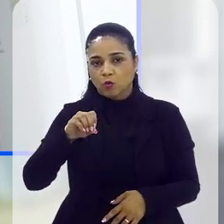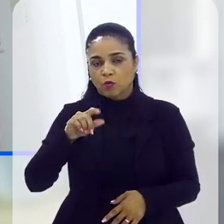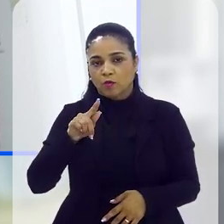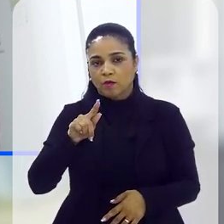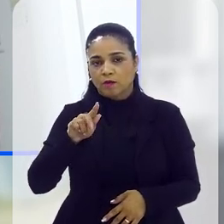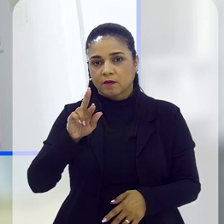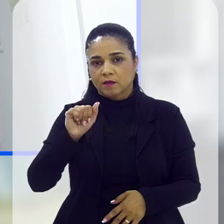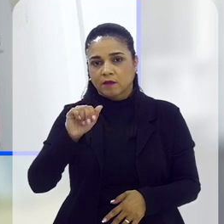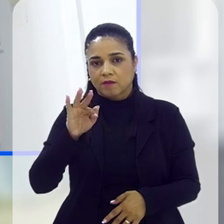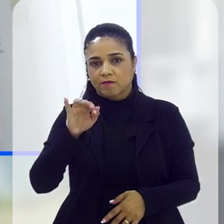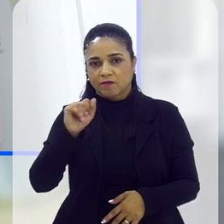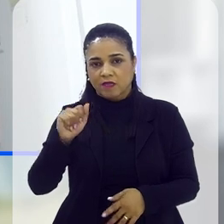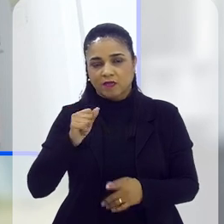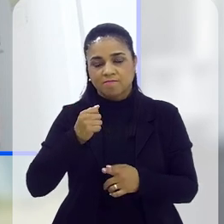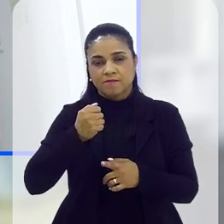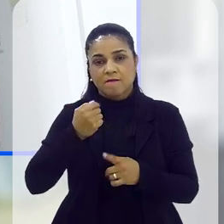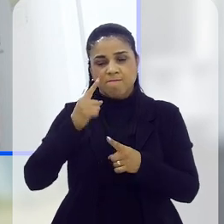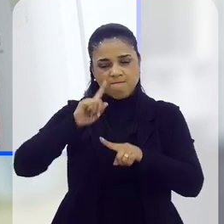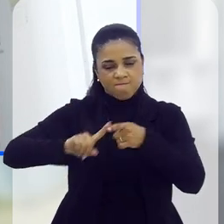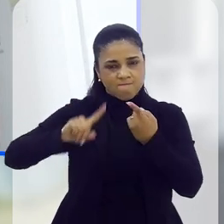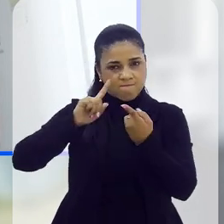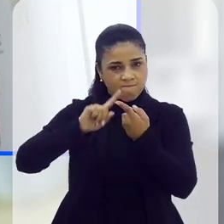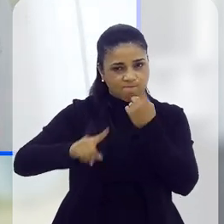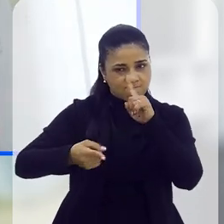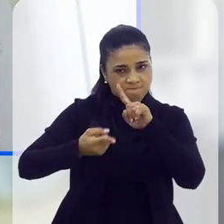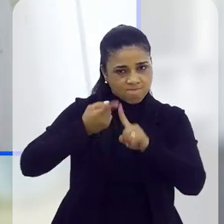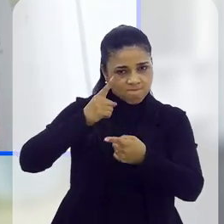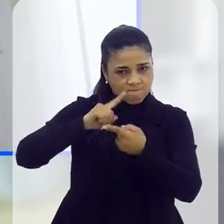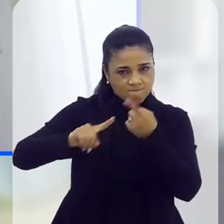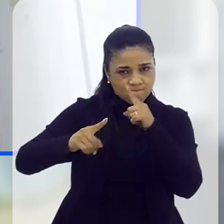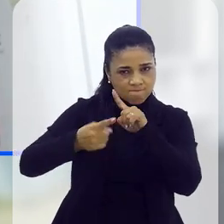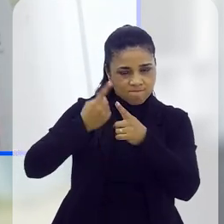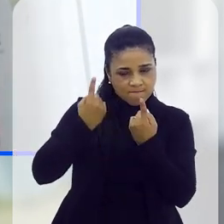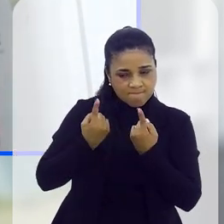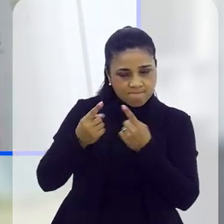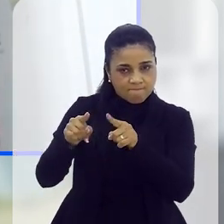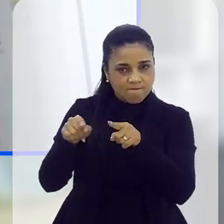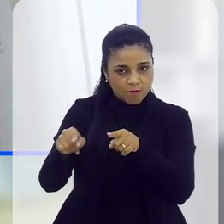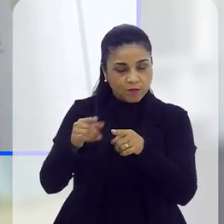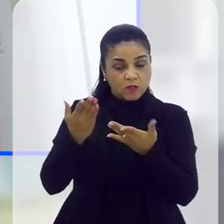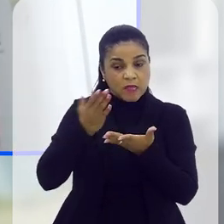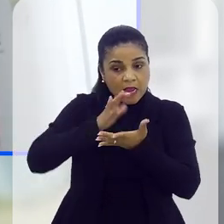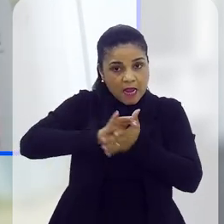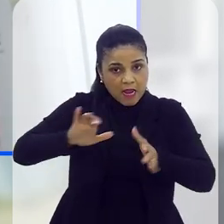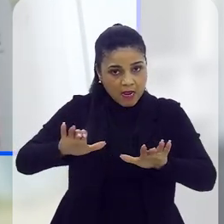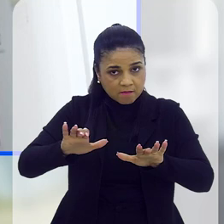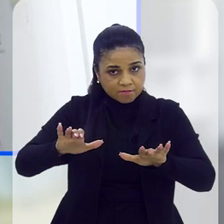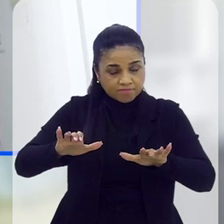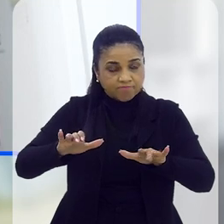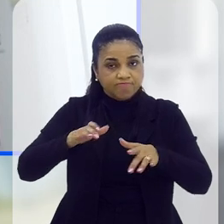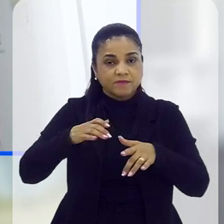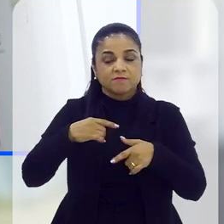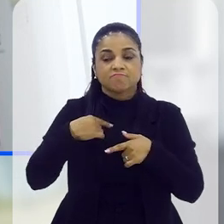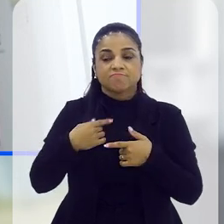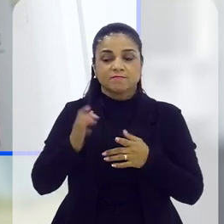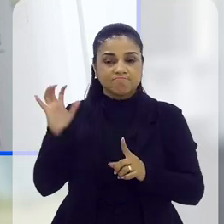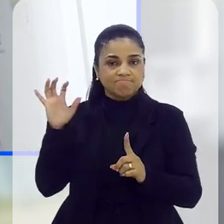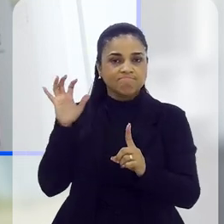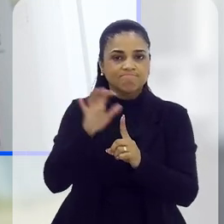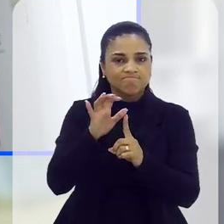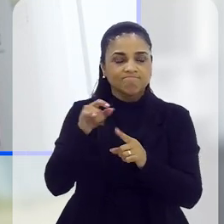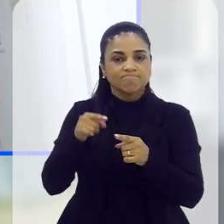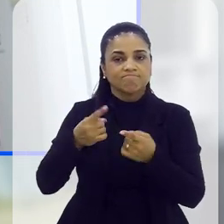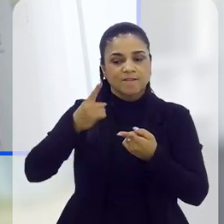Então, muitas mulheres, quando terminam os relacionamentos, elas são afetadas, atingidas com a divulgação de